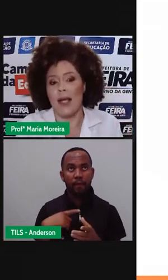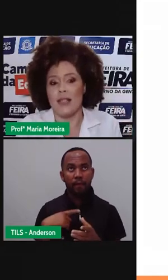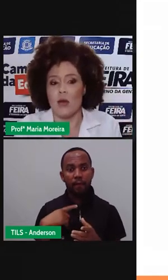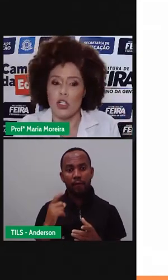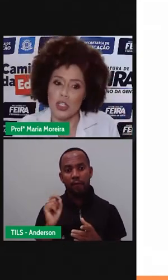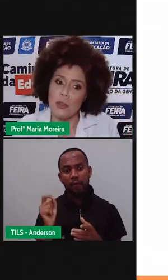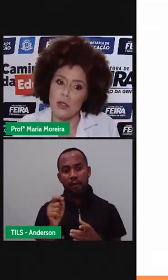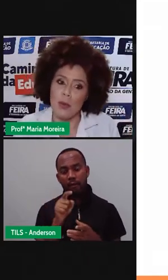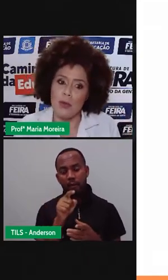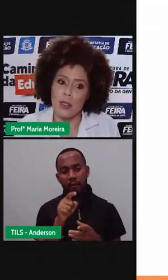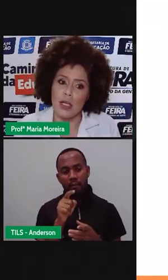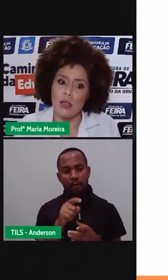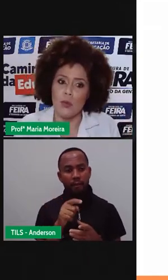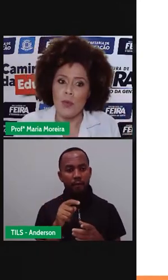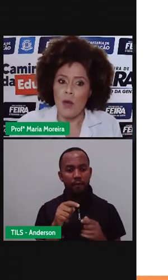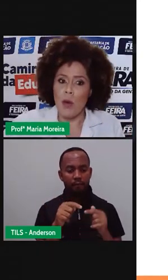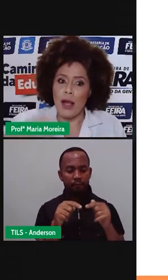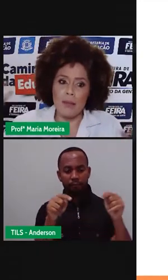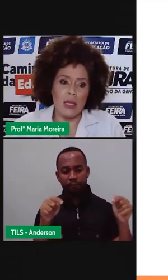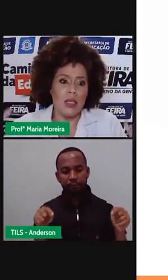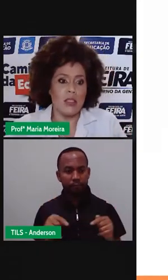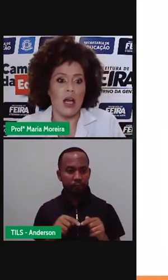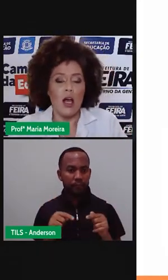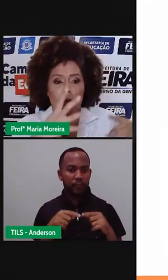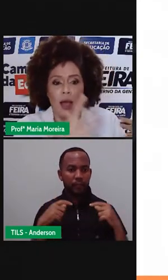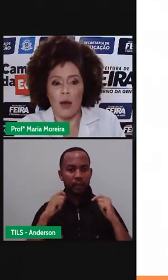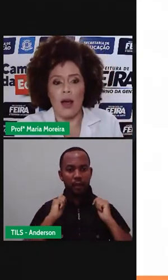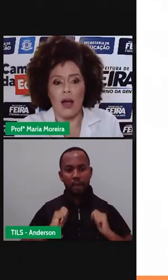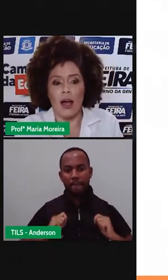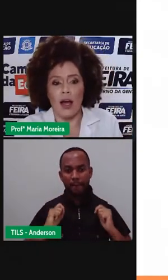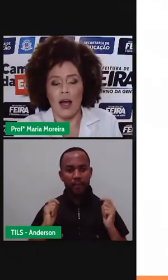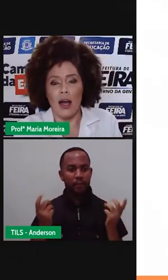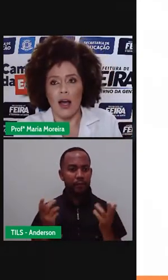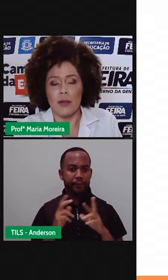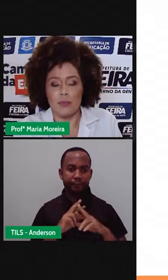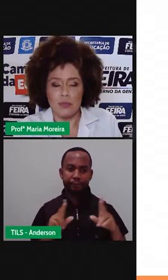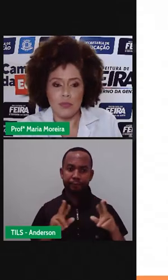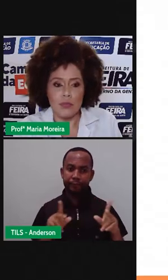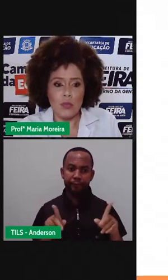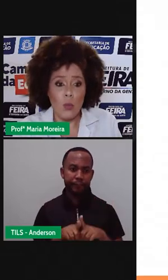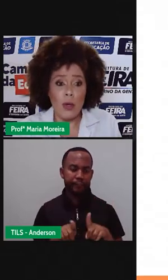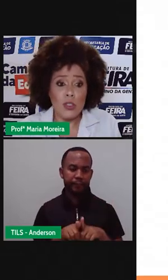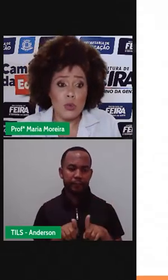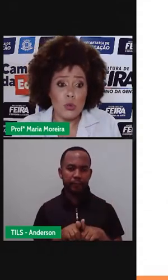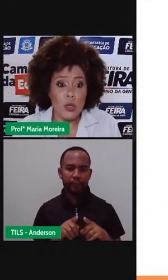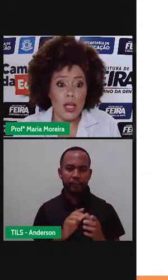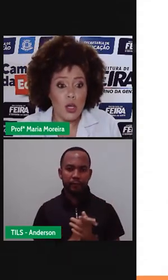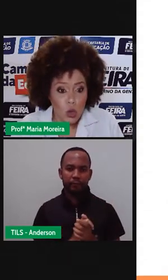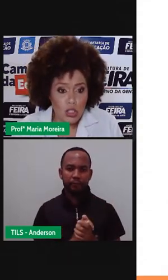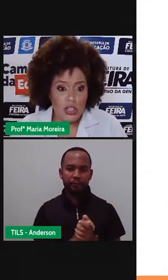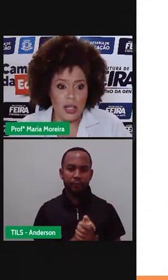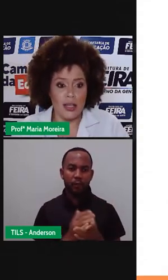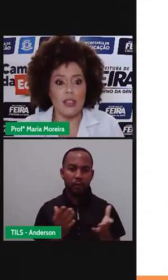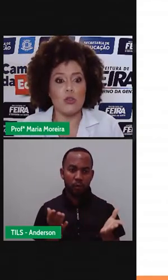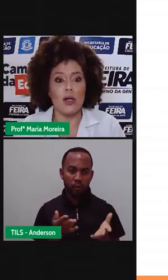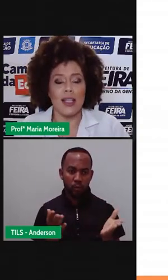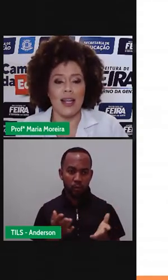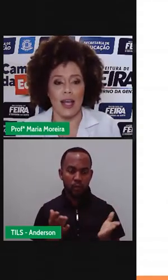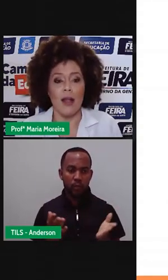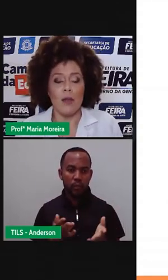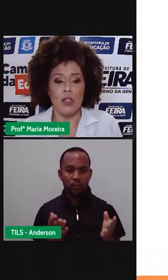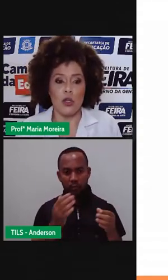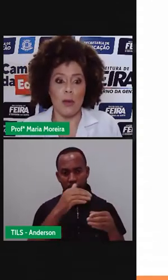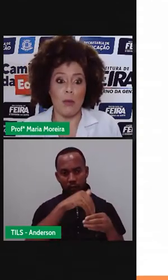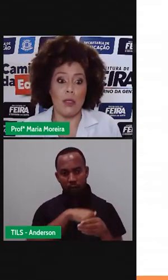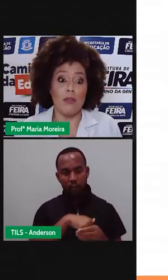quebra-cabeça com a estampa de Romero Brito. Uma camisa, uma escultura. E hoje, né? Dentro do